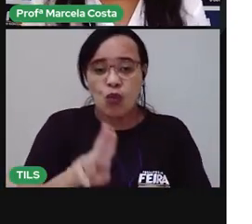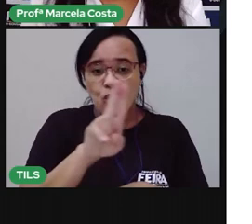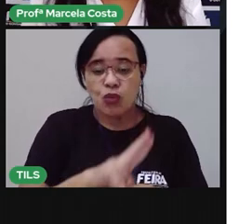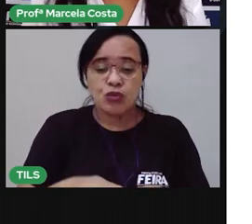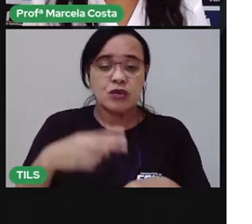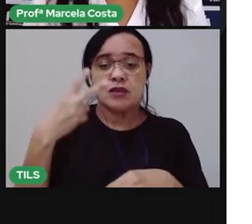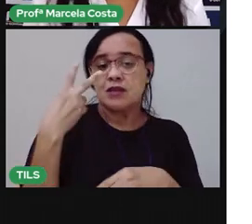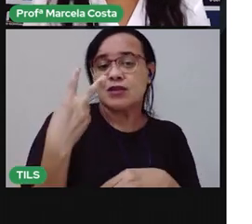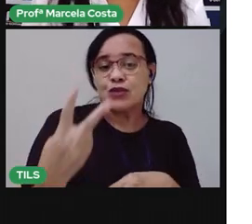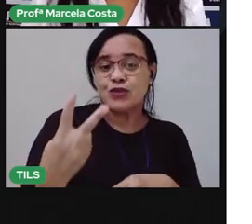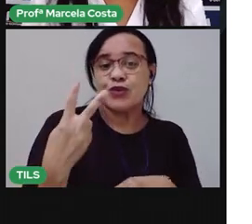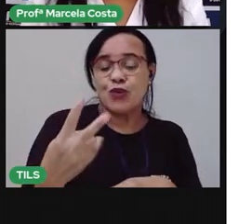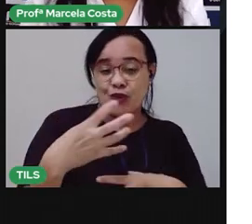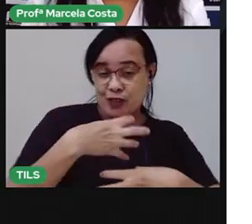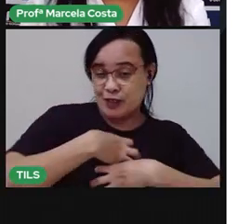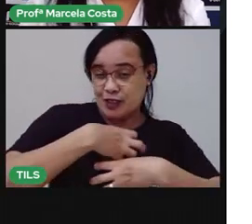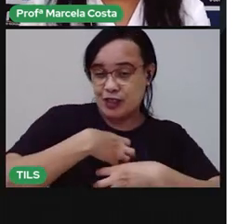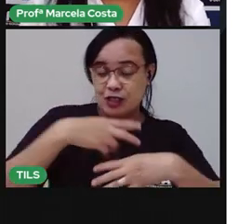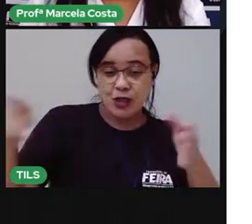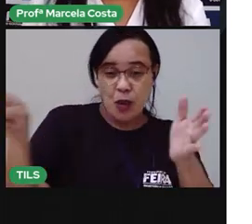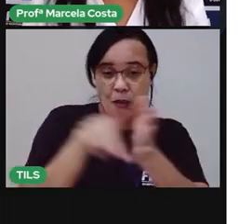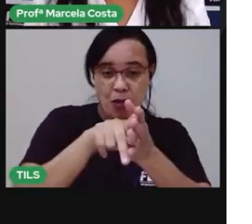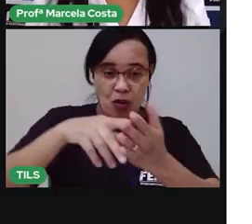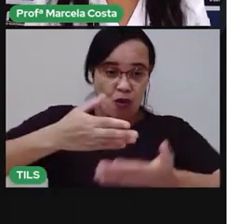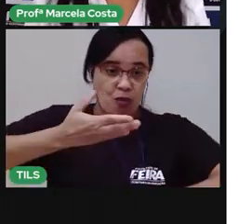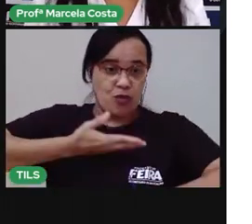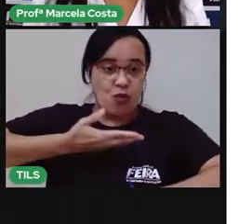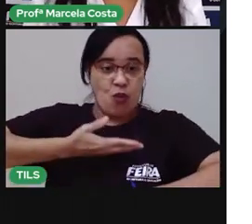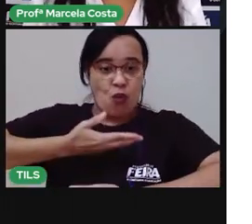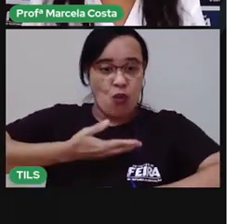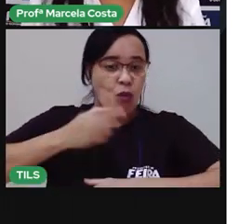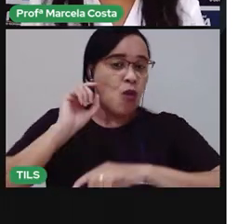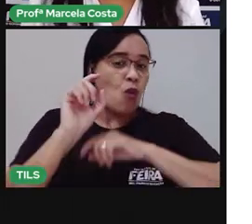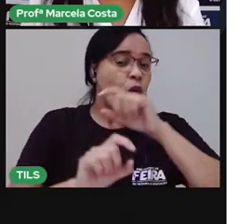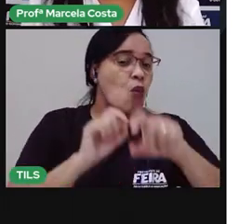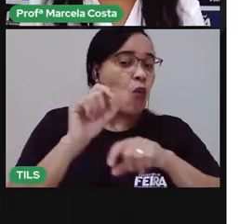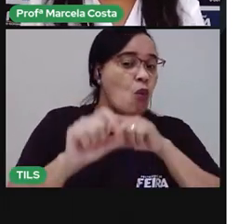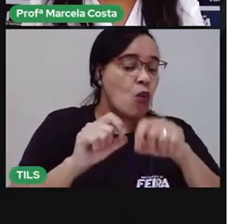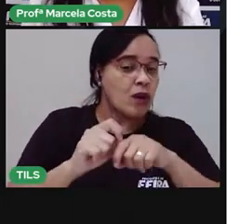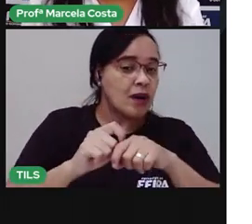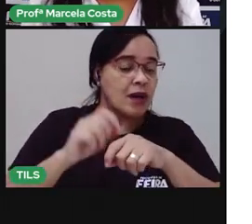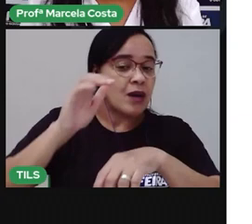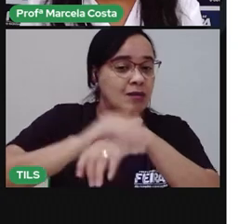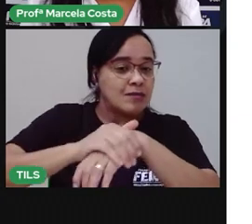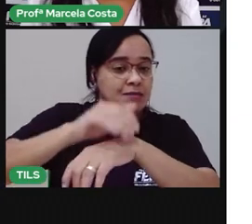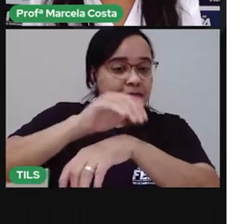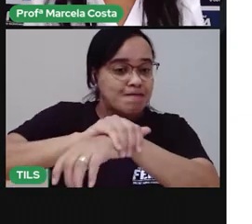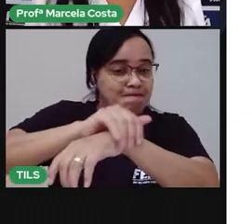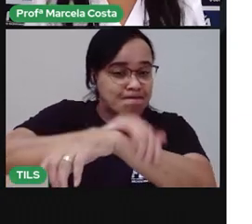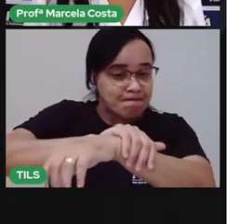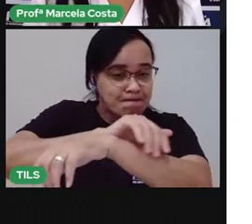tato, a gente vai utilizar o toque, e vai utilizar também a visão.